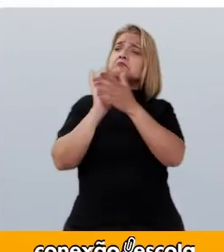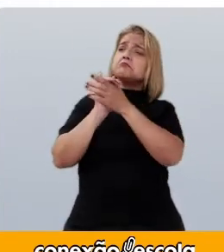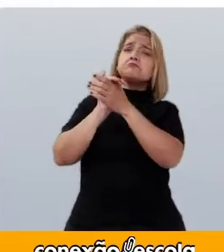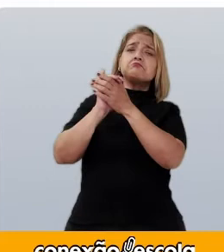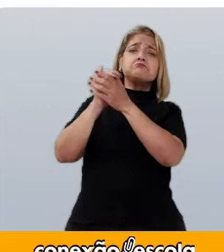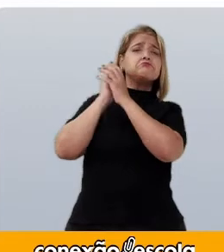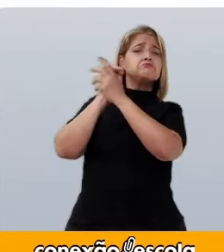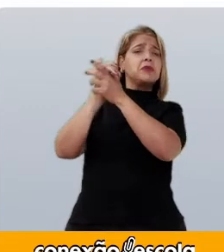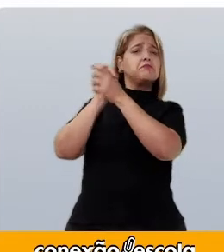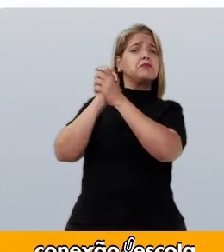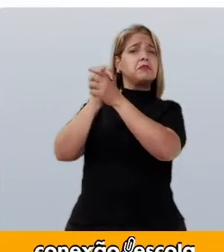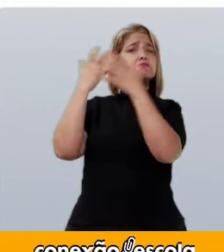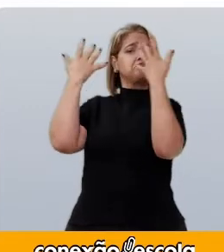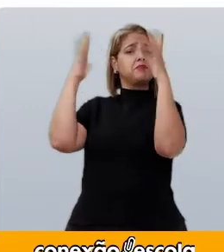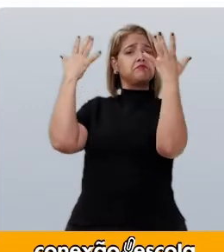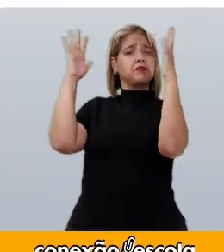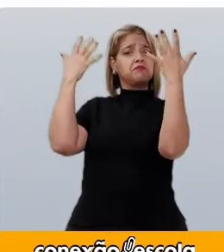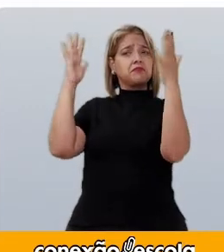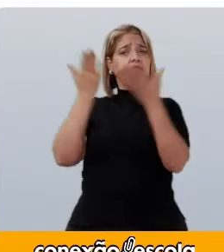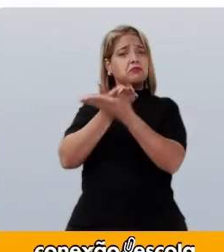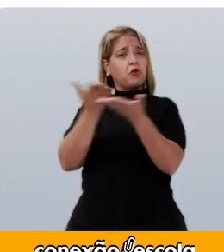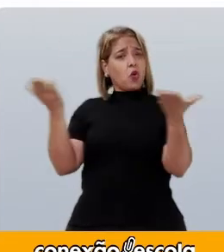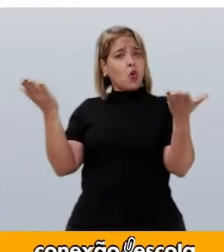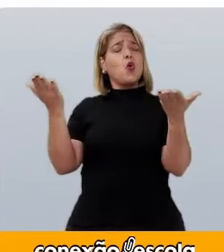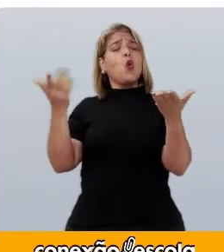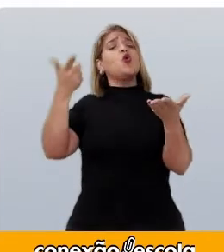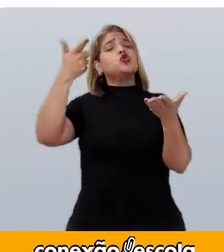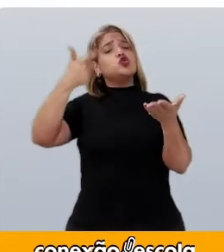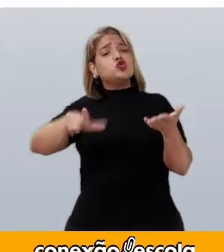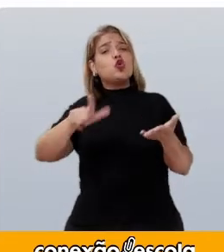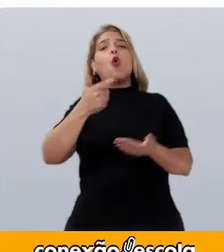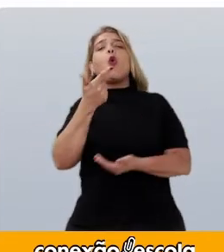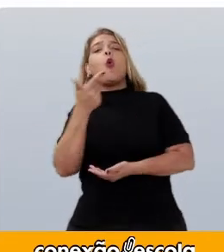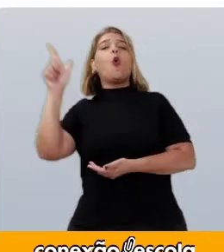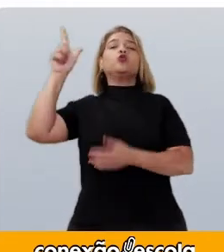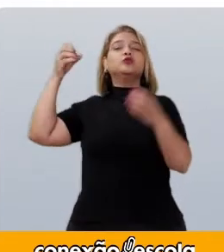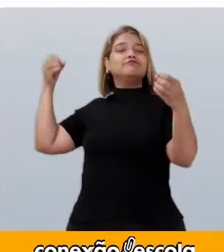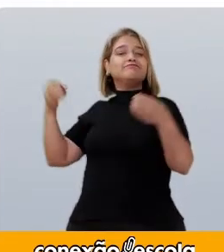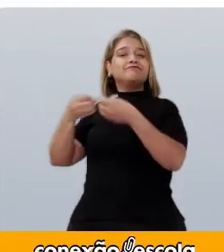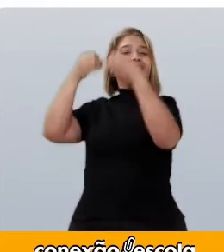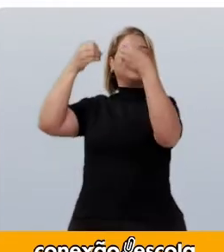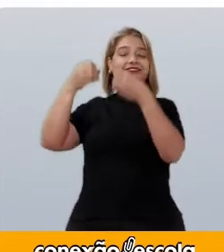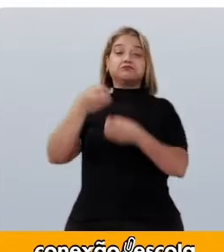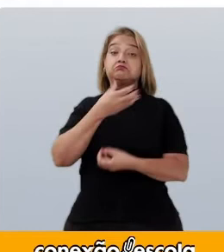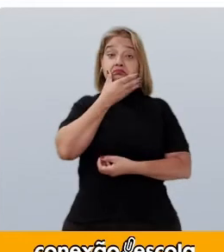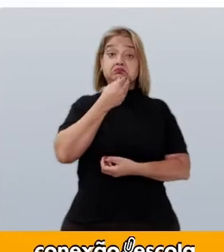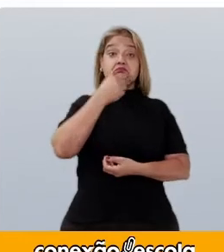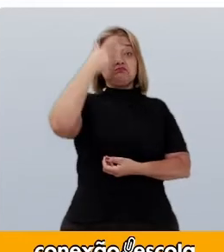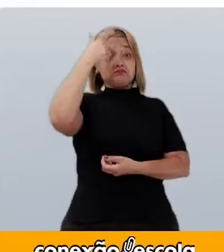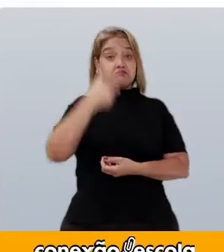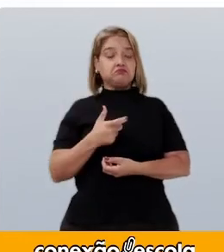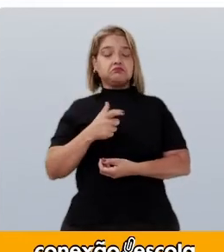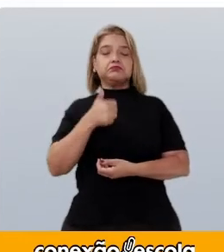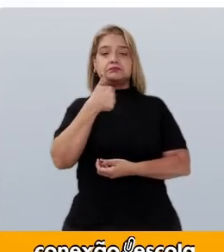disseram Bravo, cabloco, faça outra saúde. O caboclo,